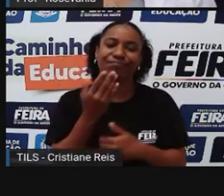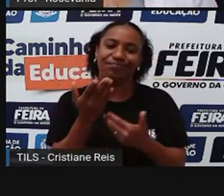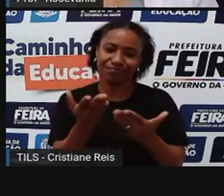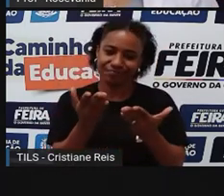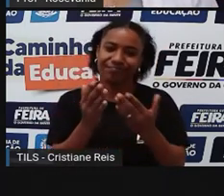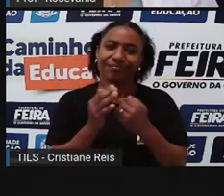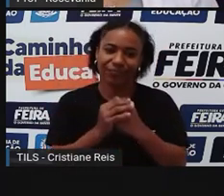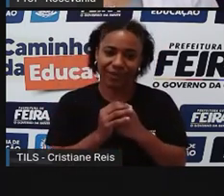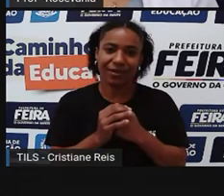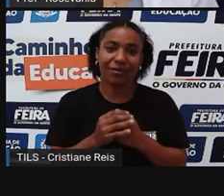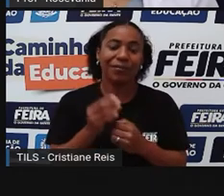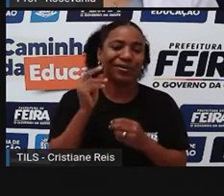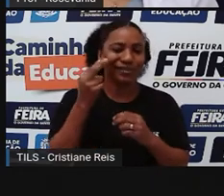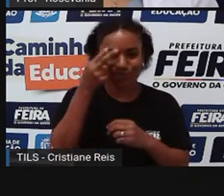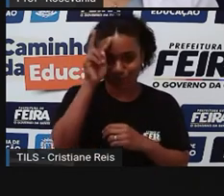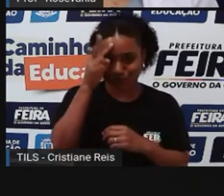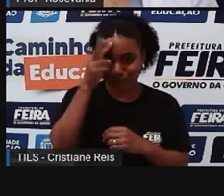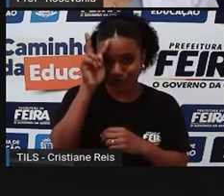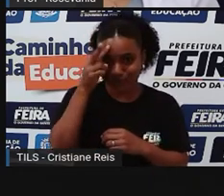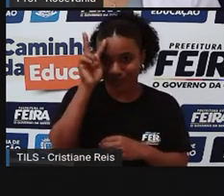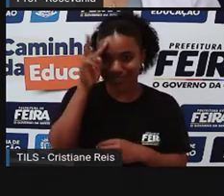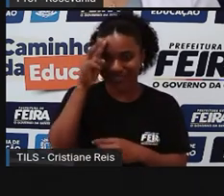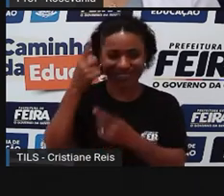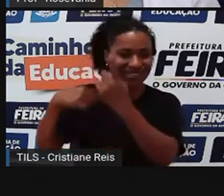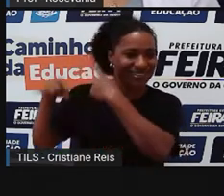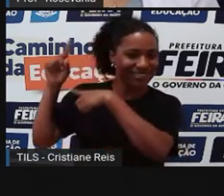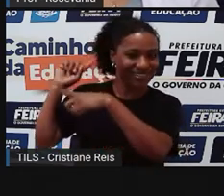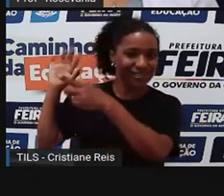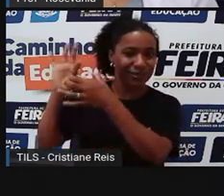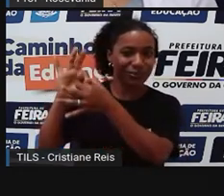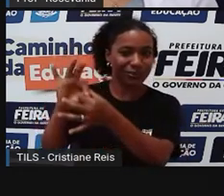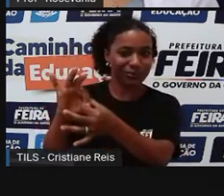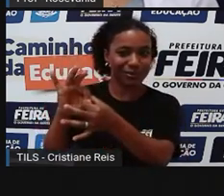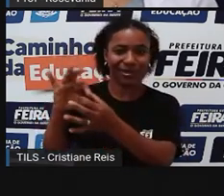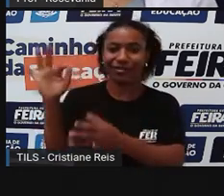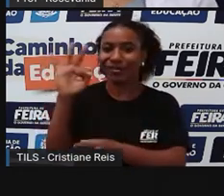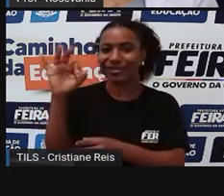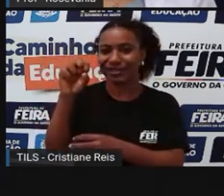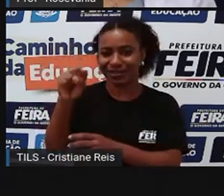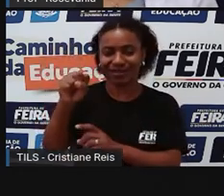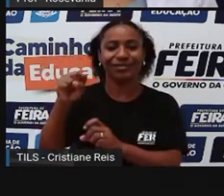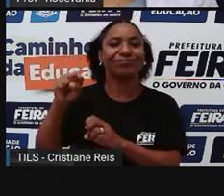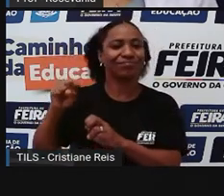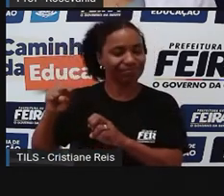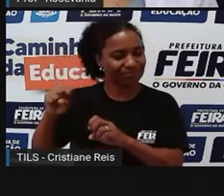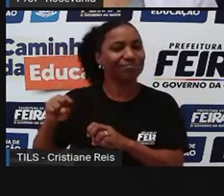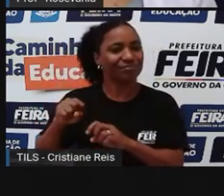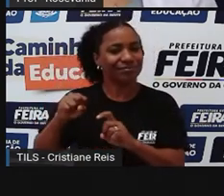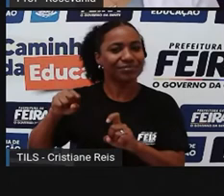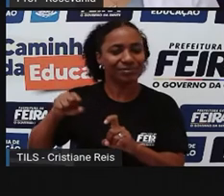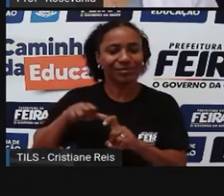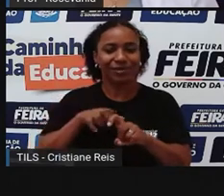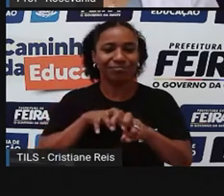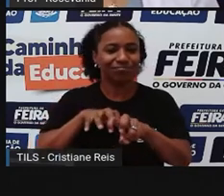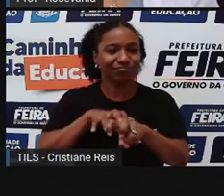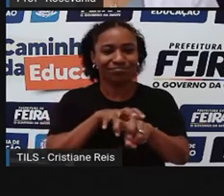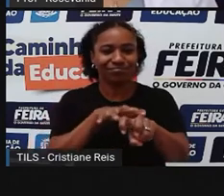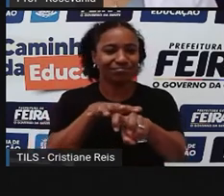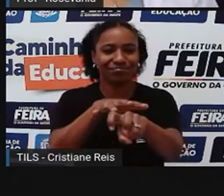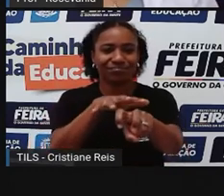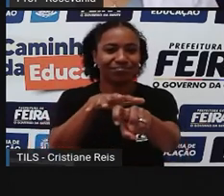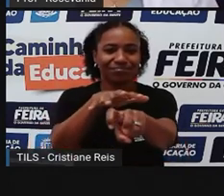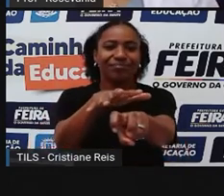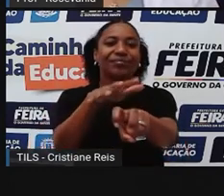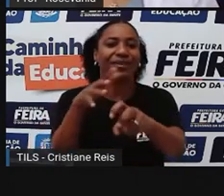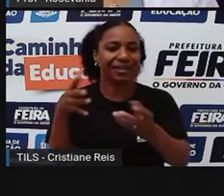história mesmo dos tropeiros, da importância que eles tiveram na construção de onde hoje, né, é o espaço da